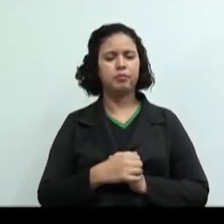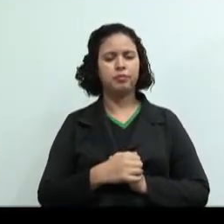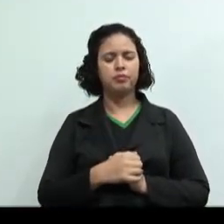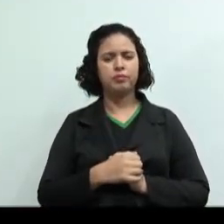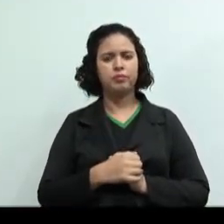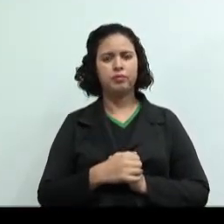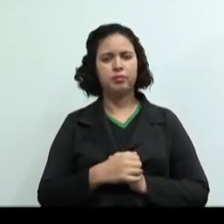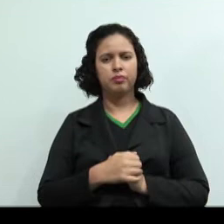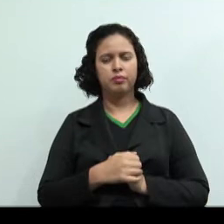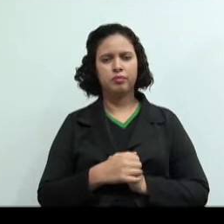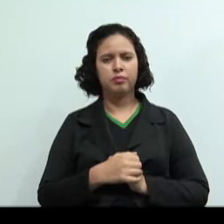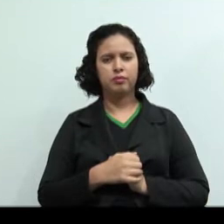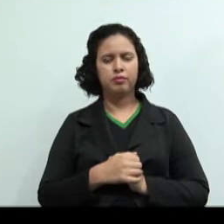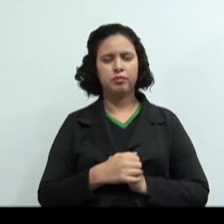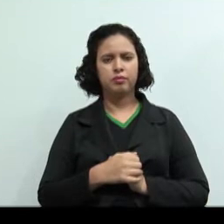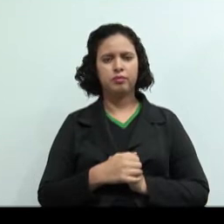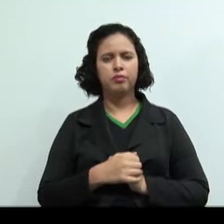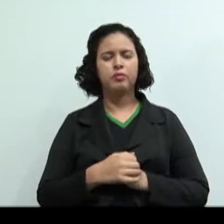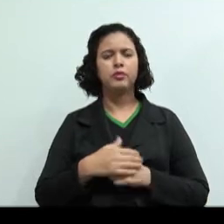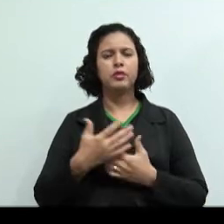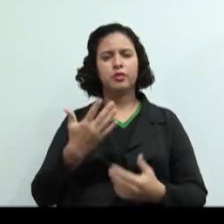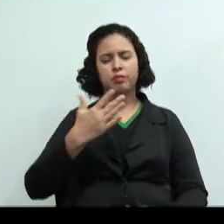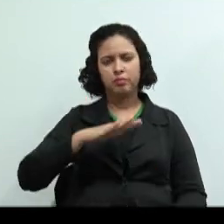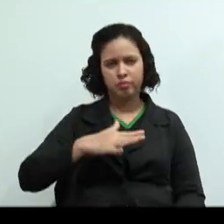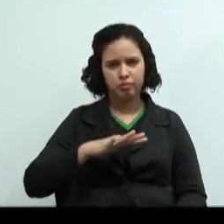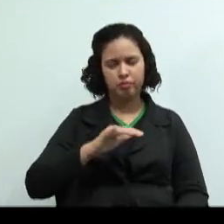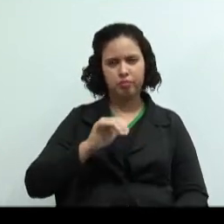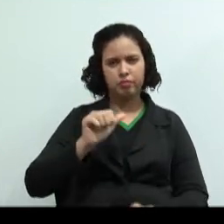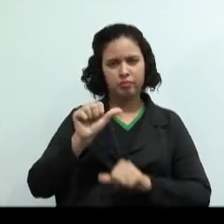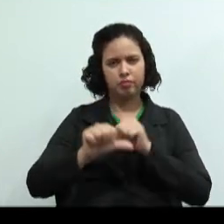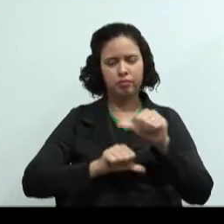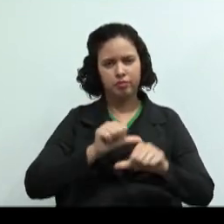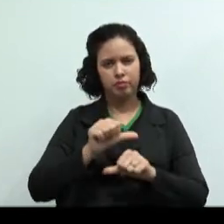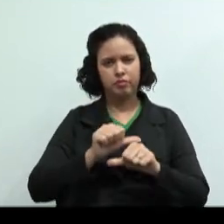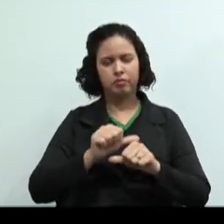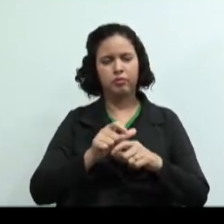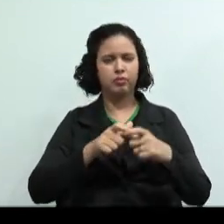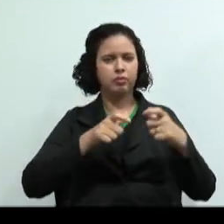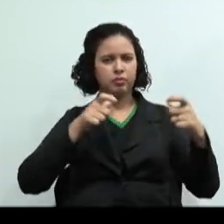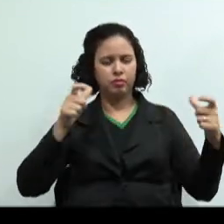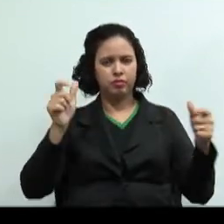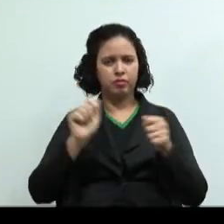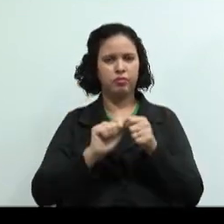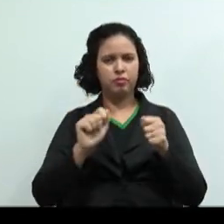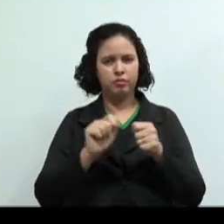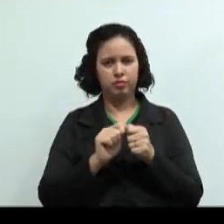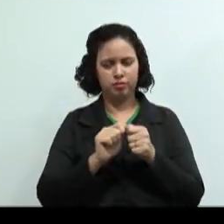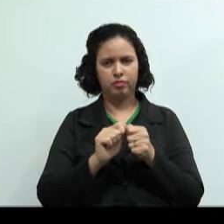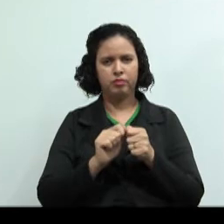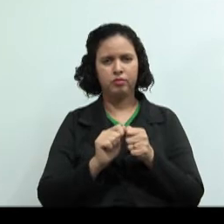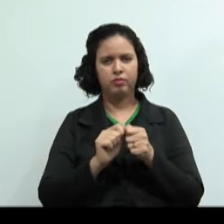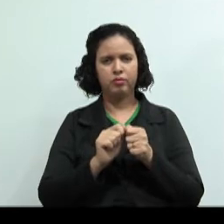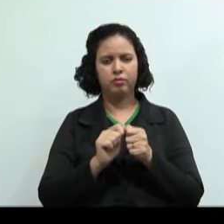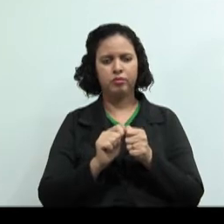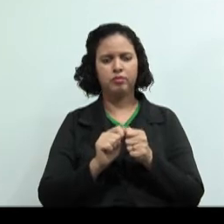fixos. Não sofrem variação em razão do volume de produção. Exemplo, o seguro de fábrica.